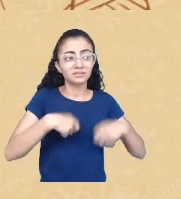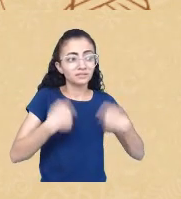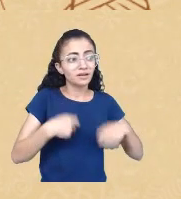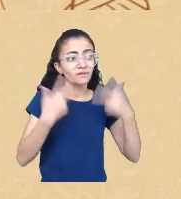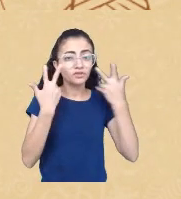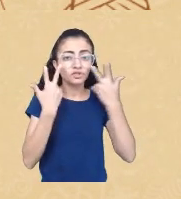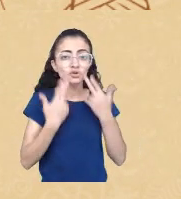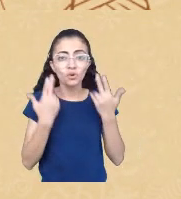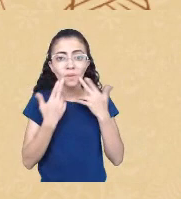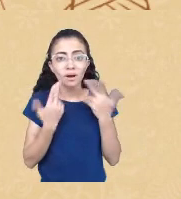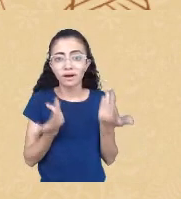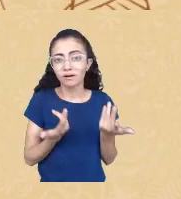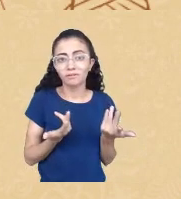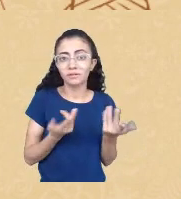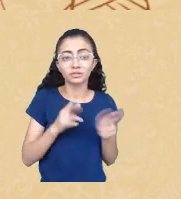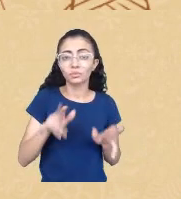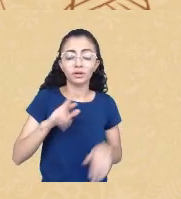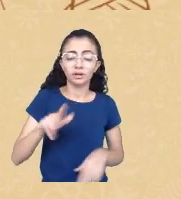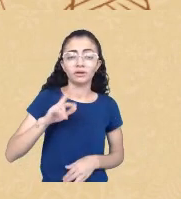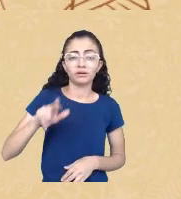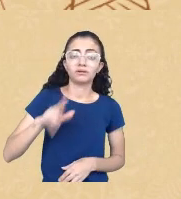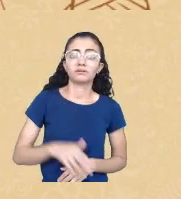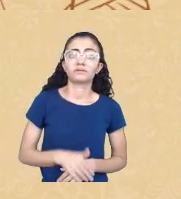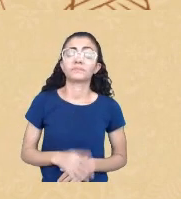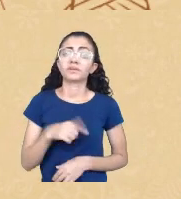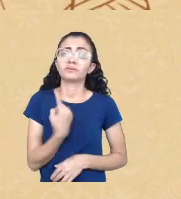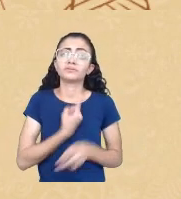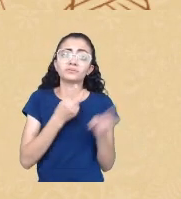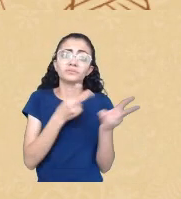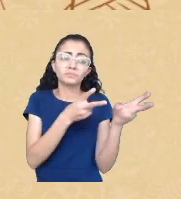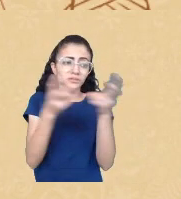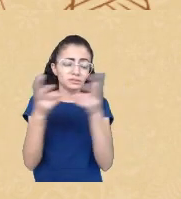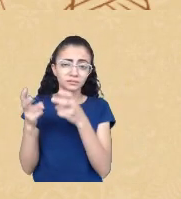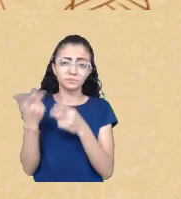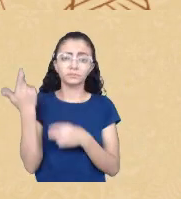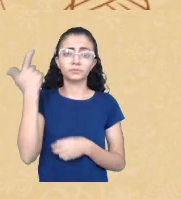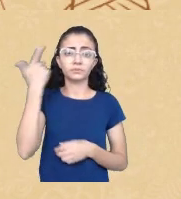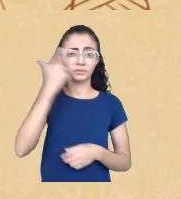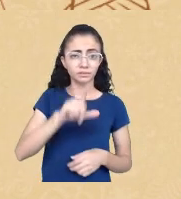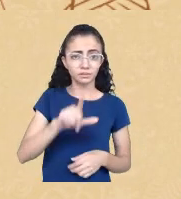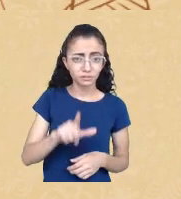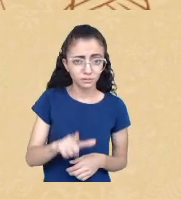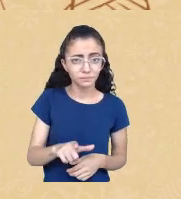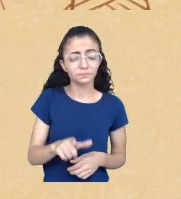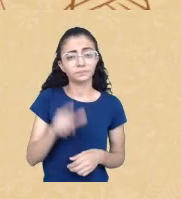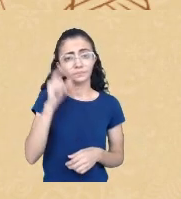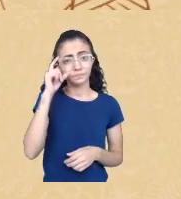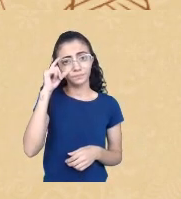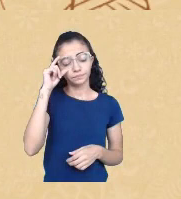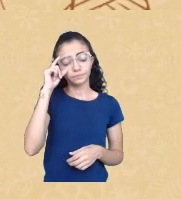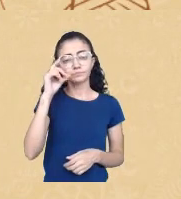o que nós percebemos é que nós conseguimos as cotas